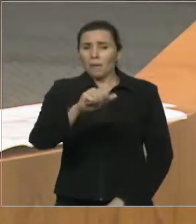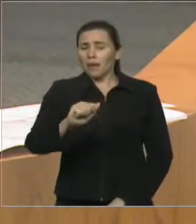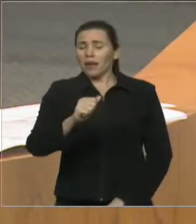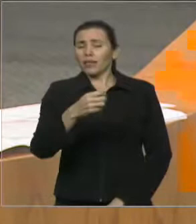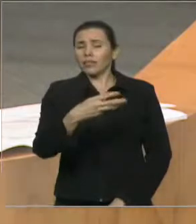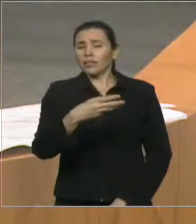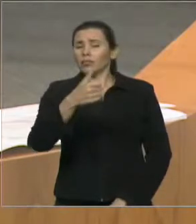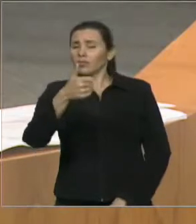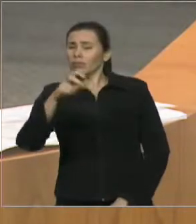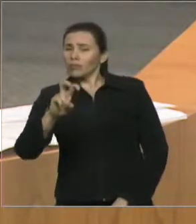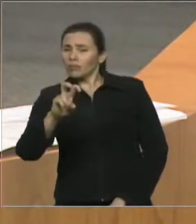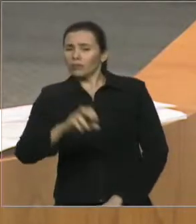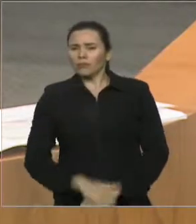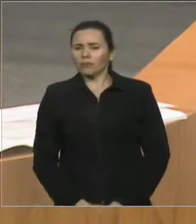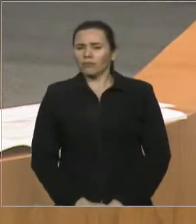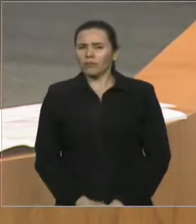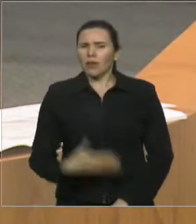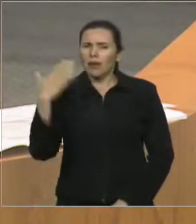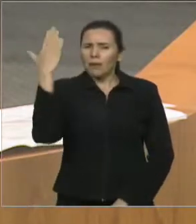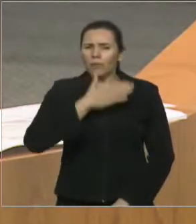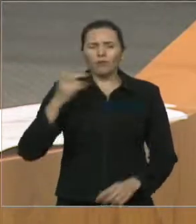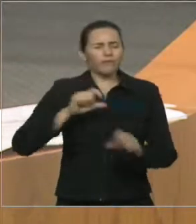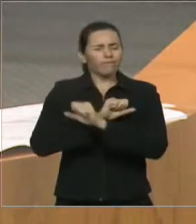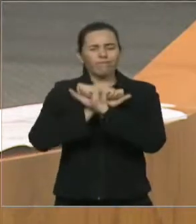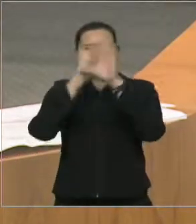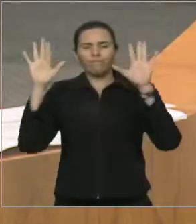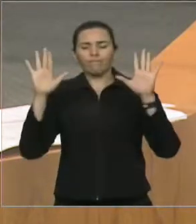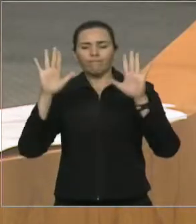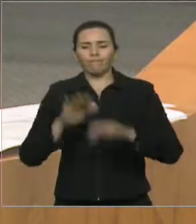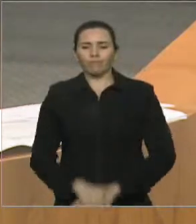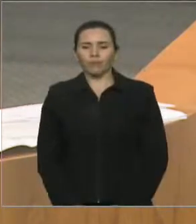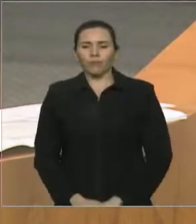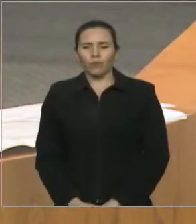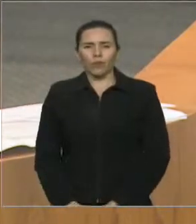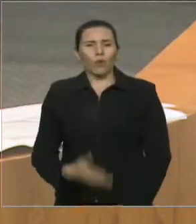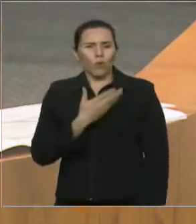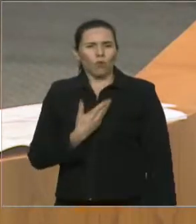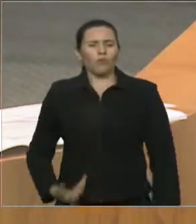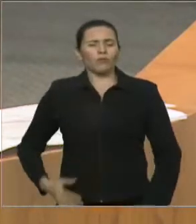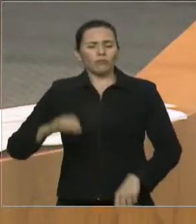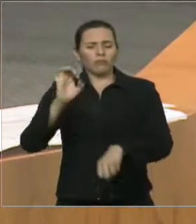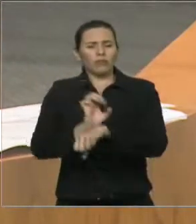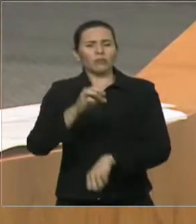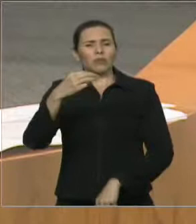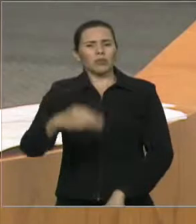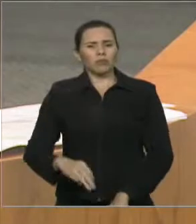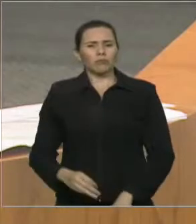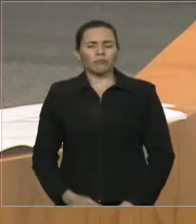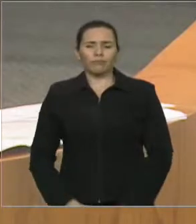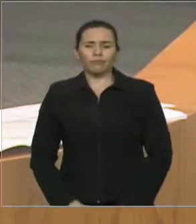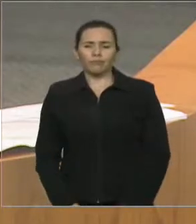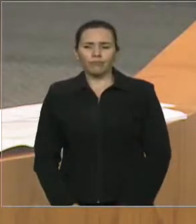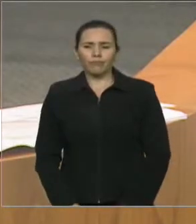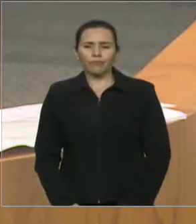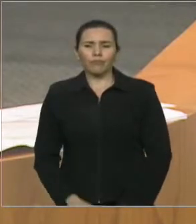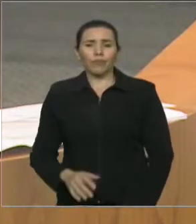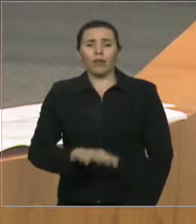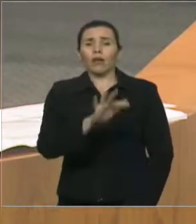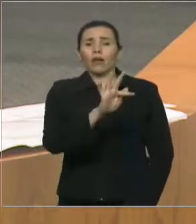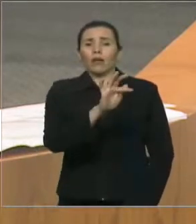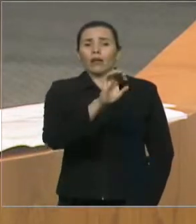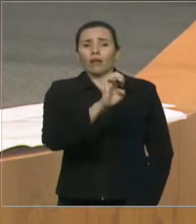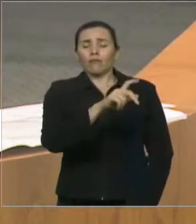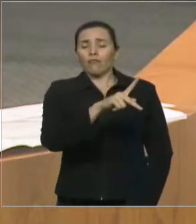Está provas claras, o Estado está quebrado. Vou dizer para você por quê. O FEPA tirar do dinheiro,